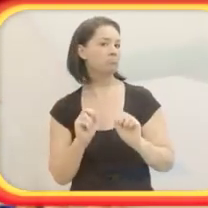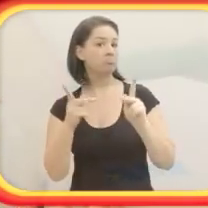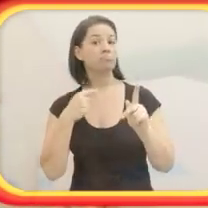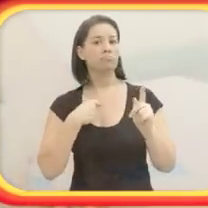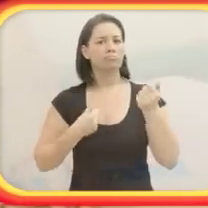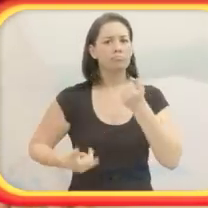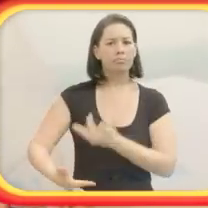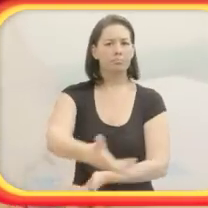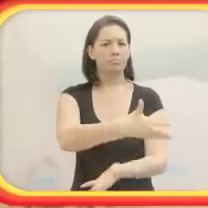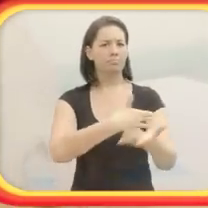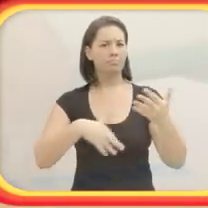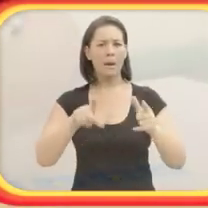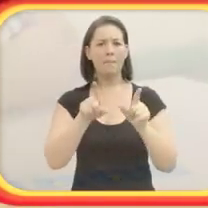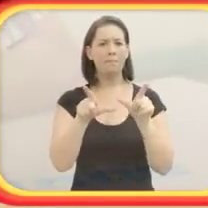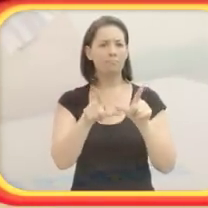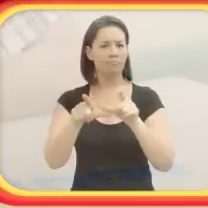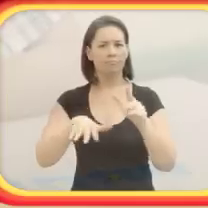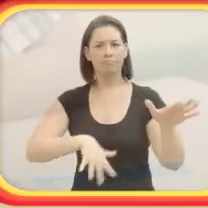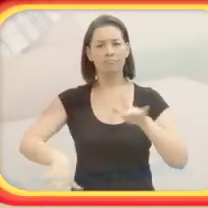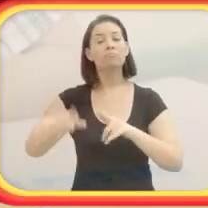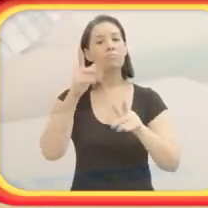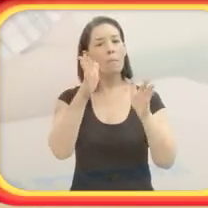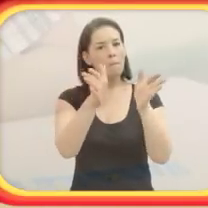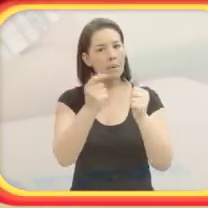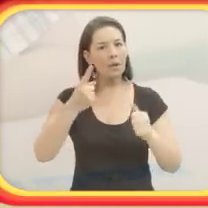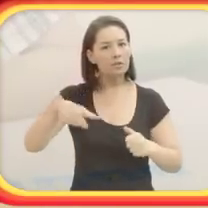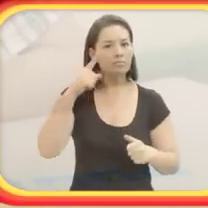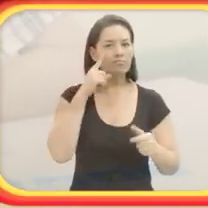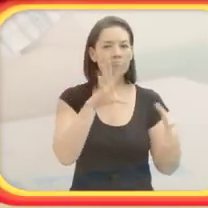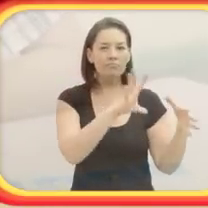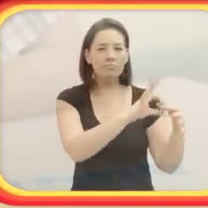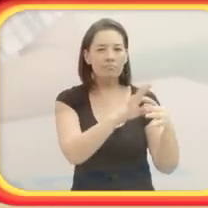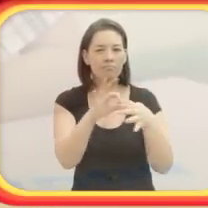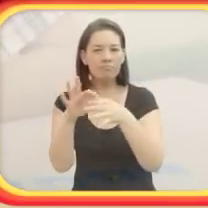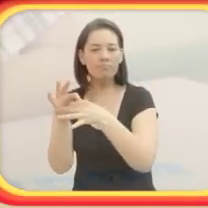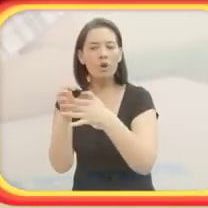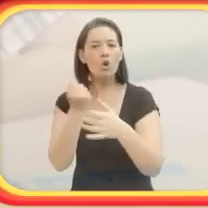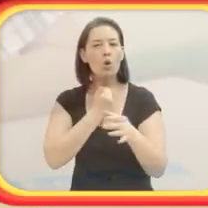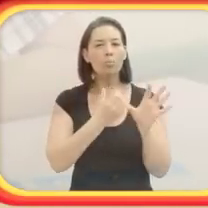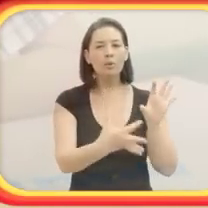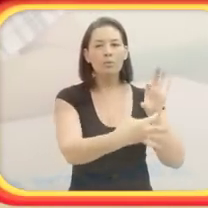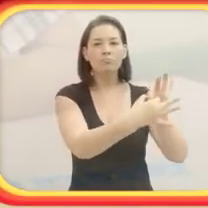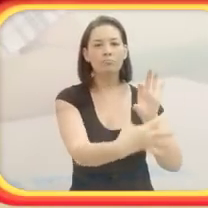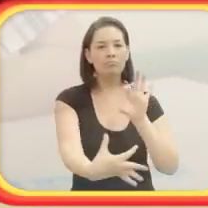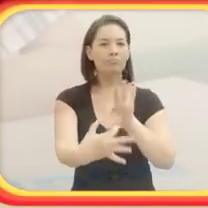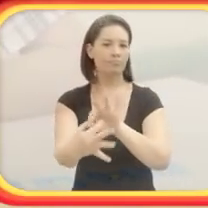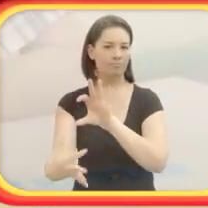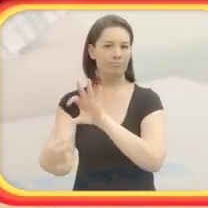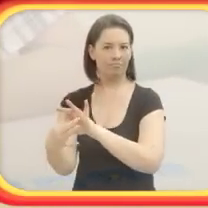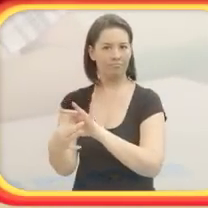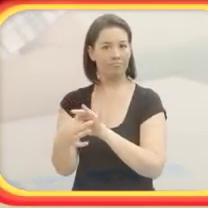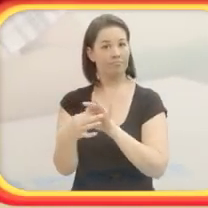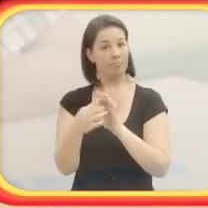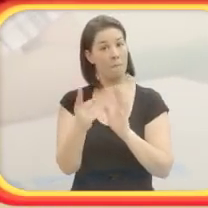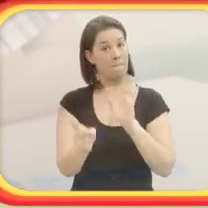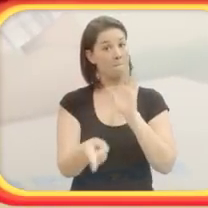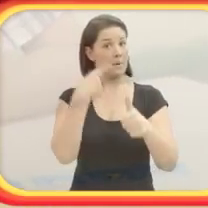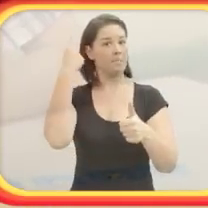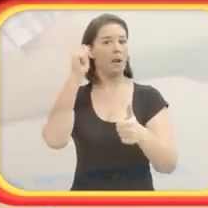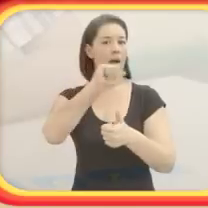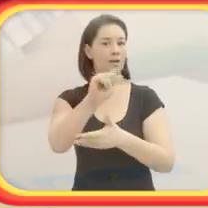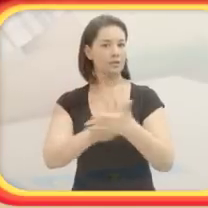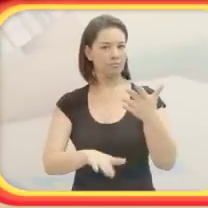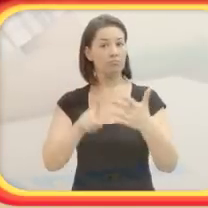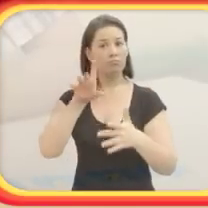eles relacionarem as peças aos números que eles formaram na primeira atividade. Aí eles